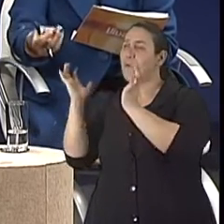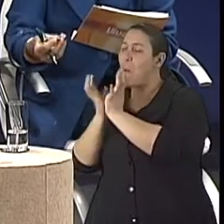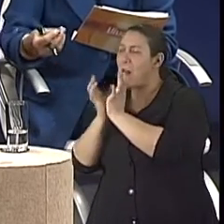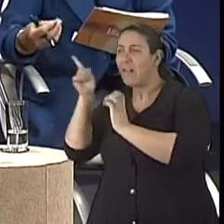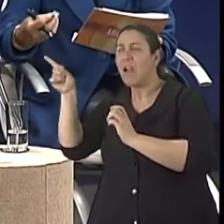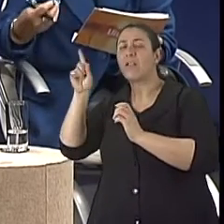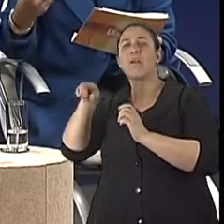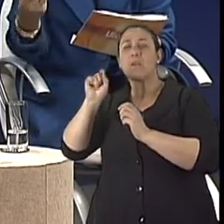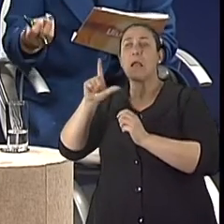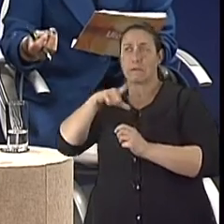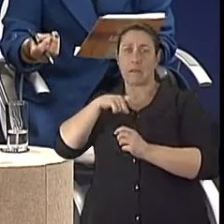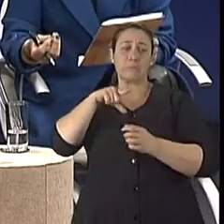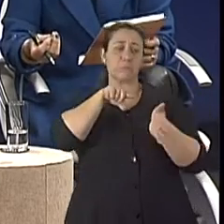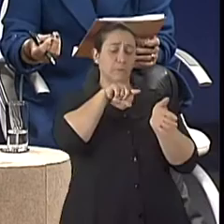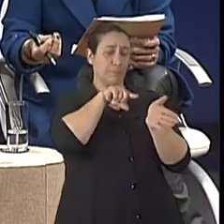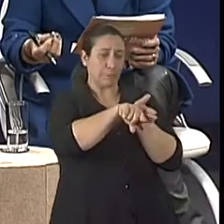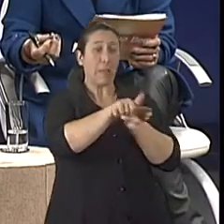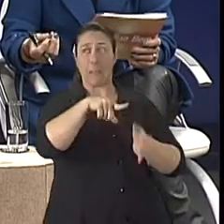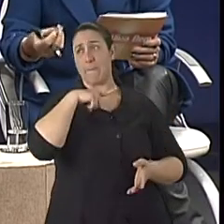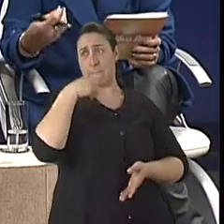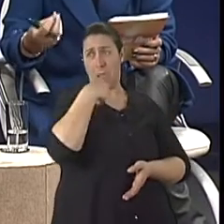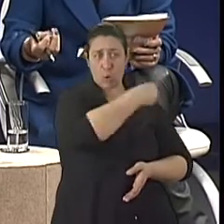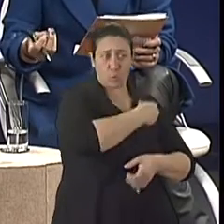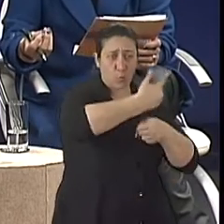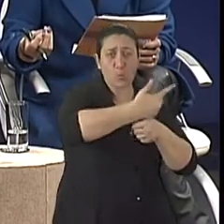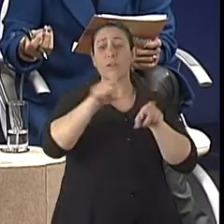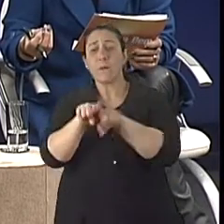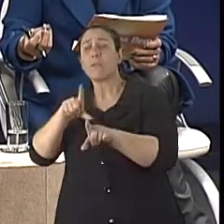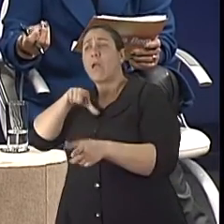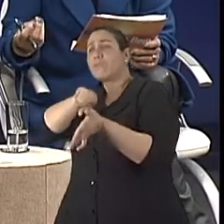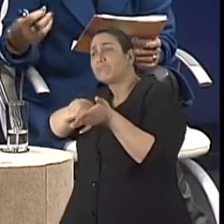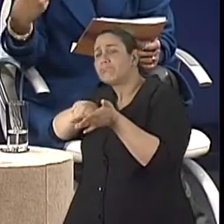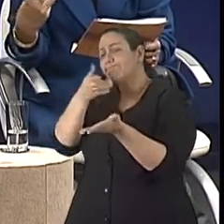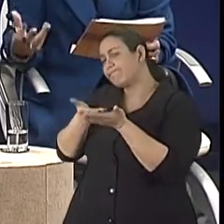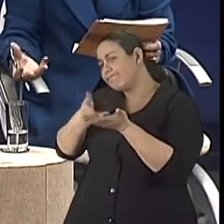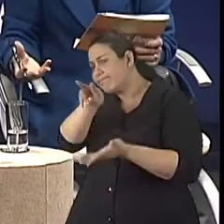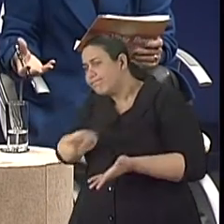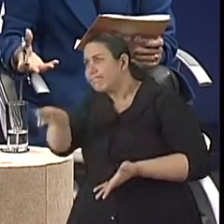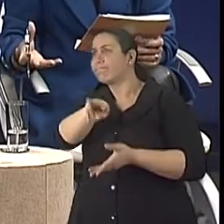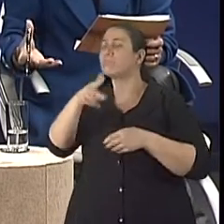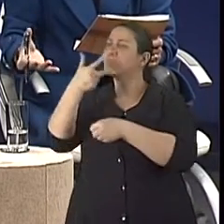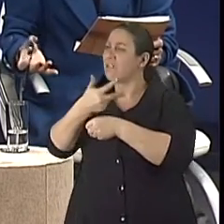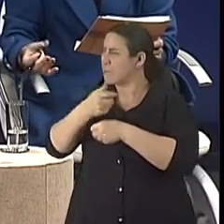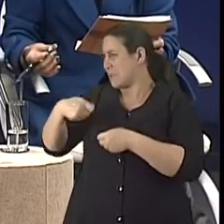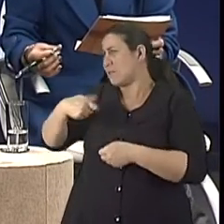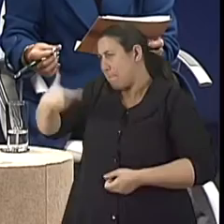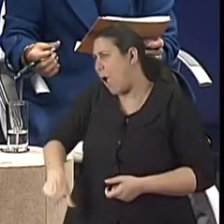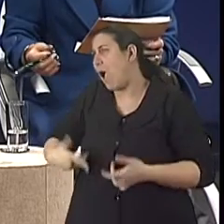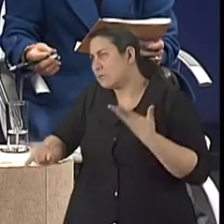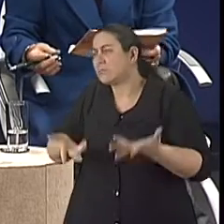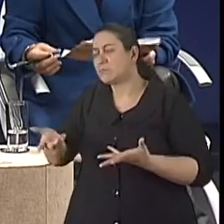Geriatria e Gerontologia, que dá realmente um apoio enorme para a população, né? Mas precisa mais ainda, né? Sim.